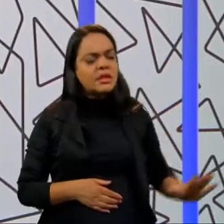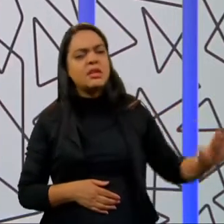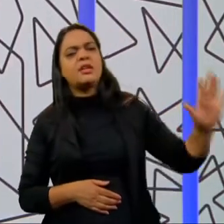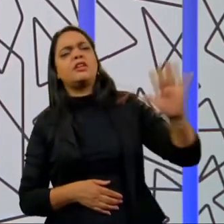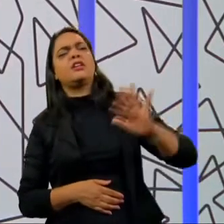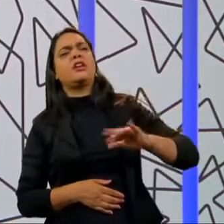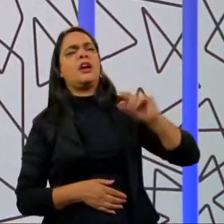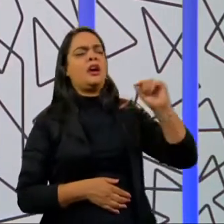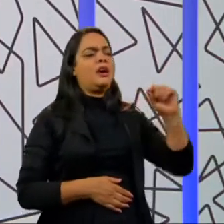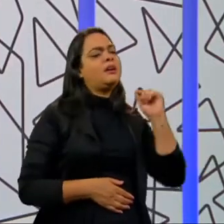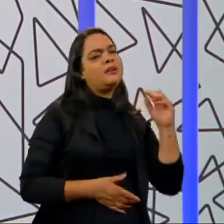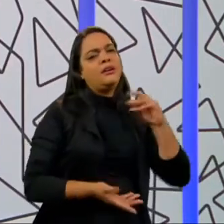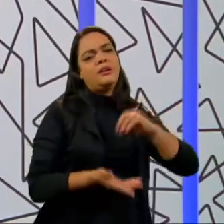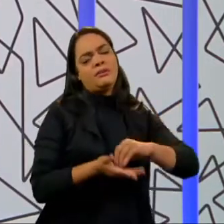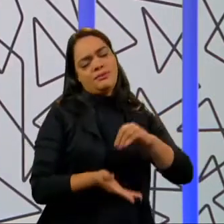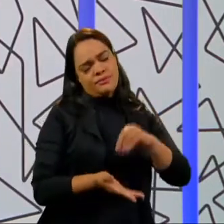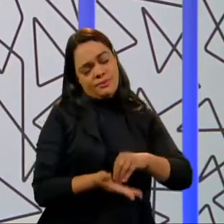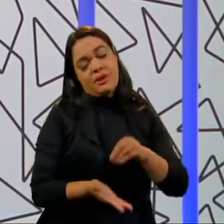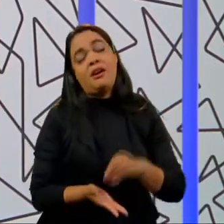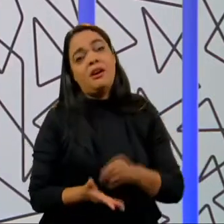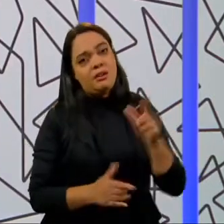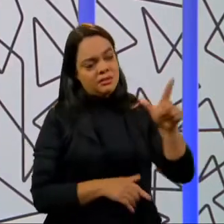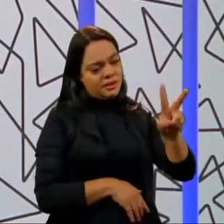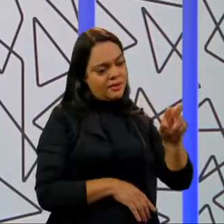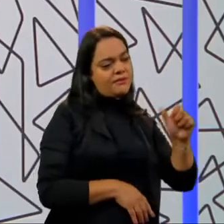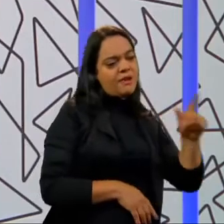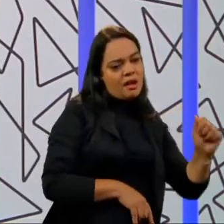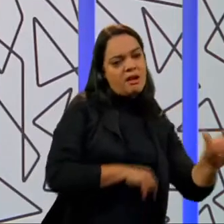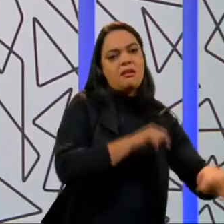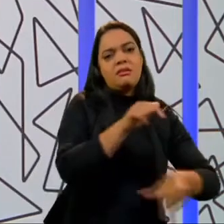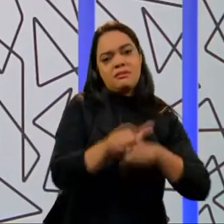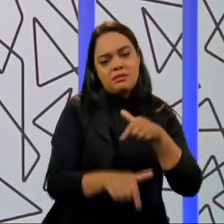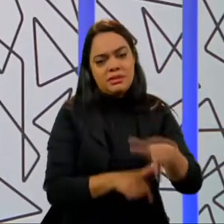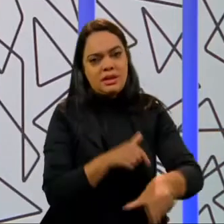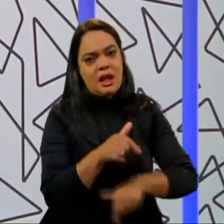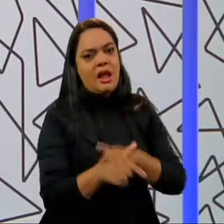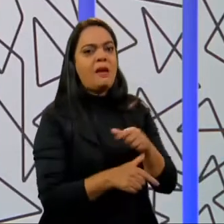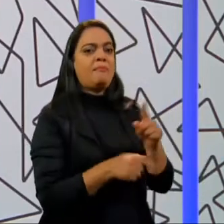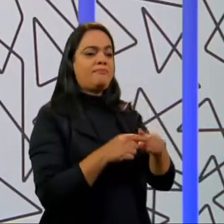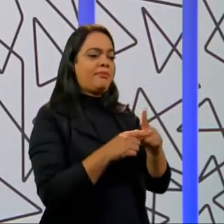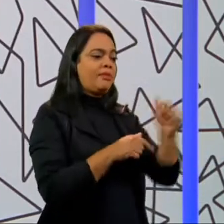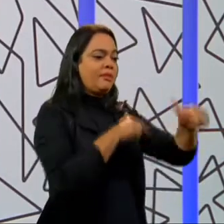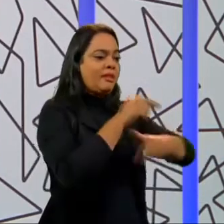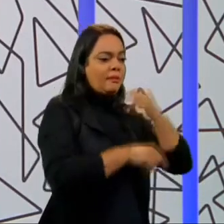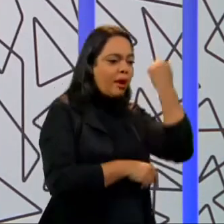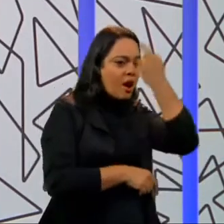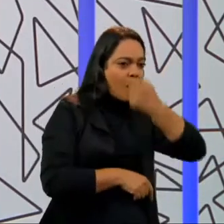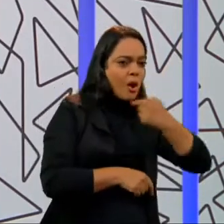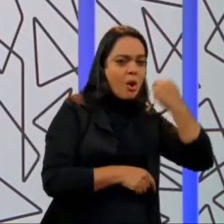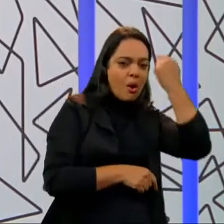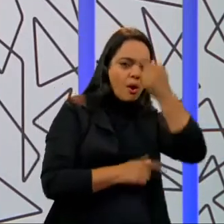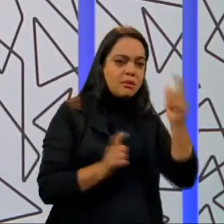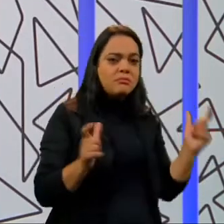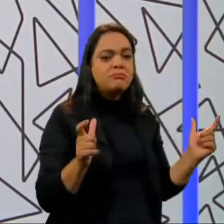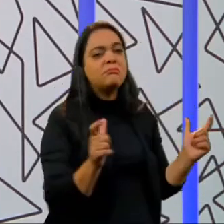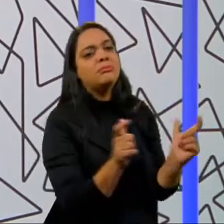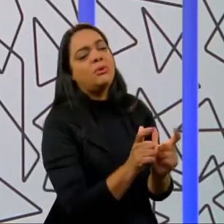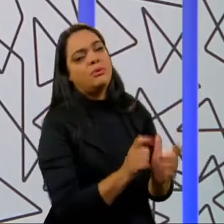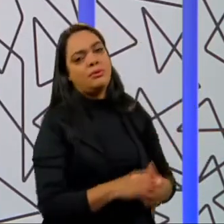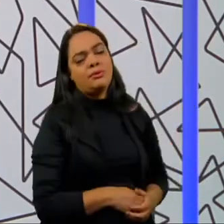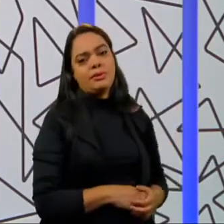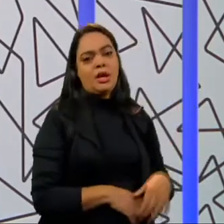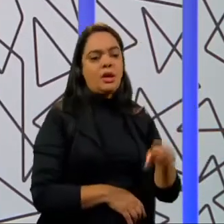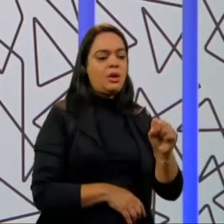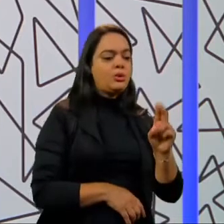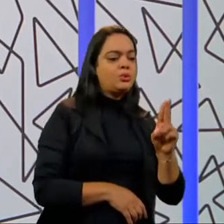são bastante subocupados, né? Essa categoria está muito dentro da subocupação por insuficiência de horas. Inclusive, a subocupação